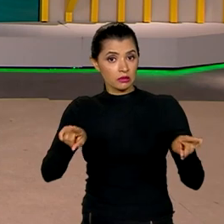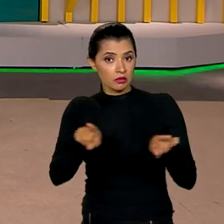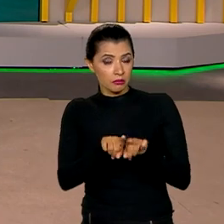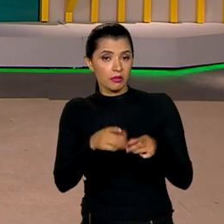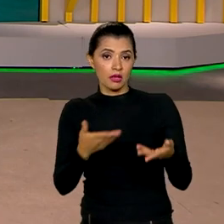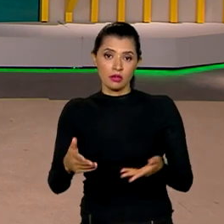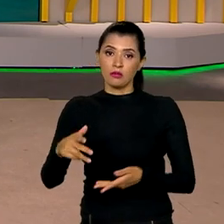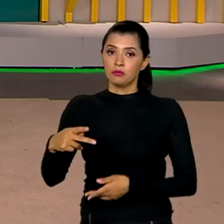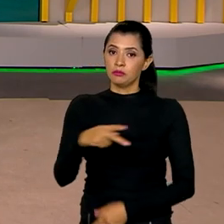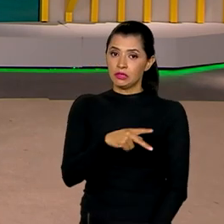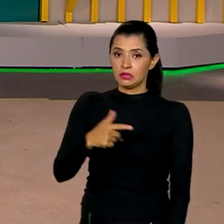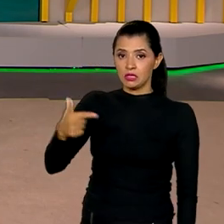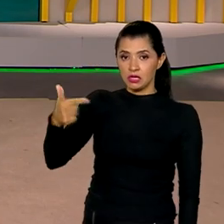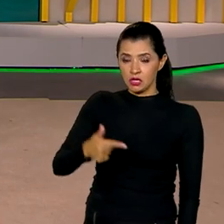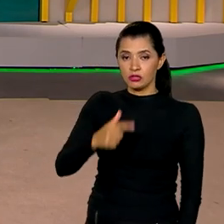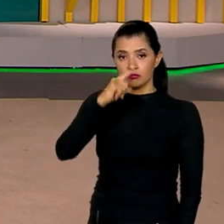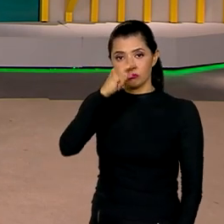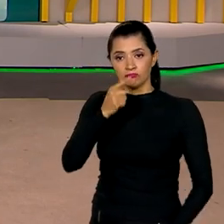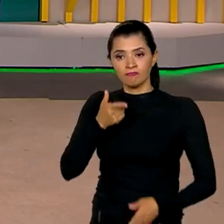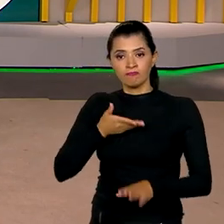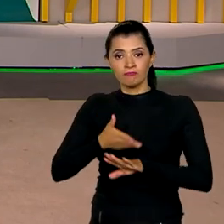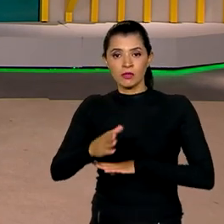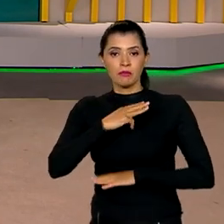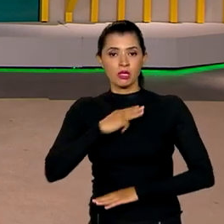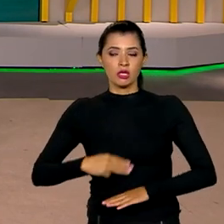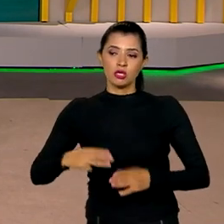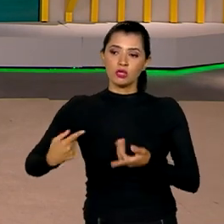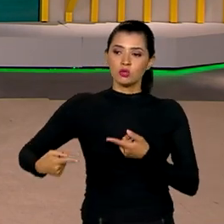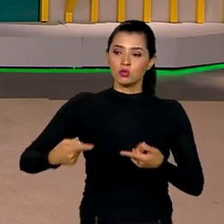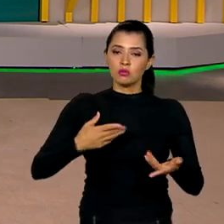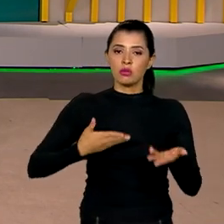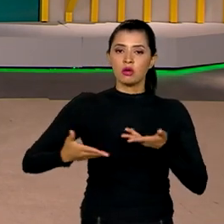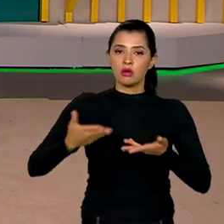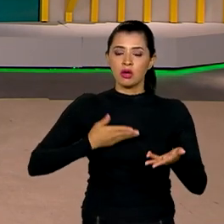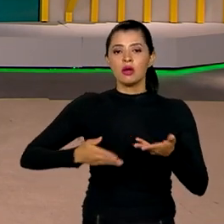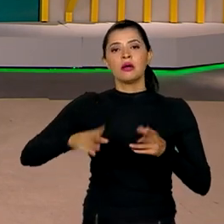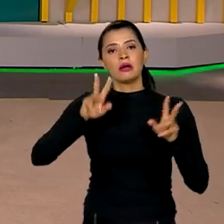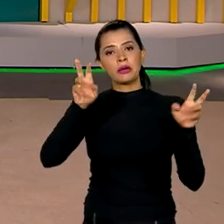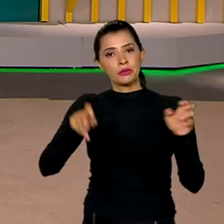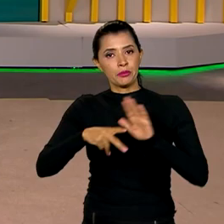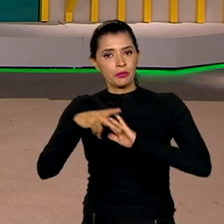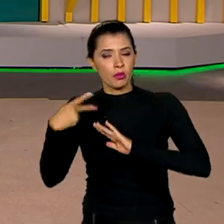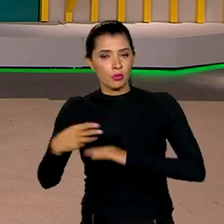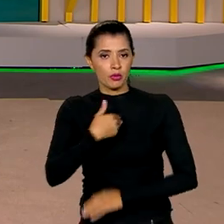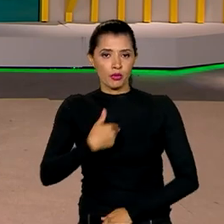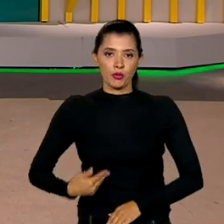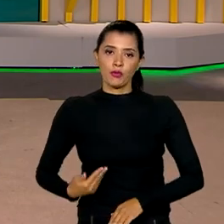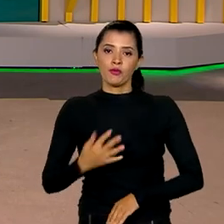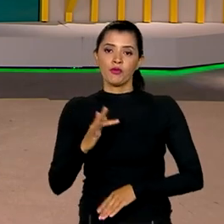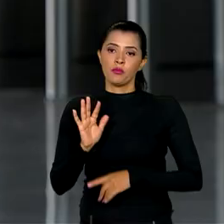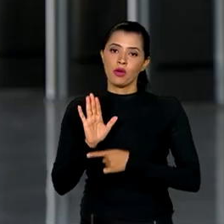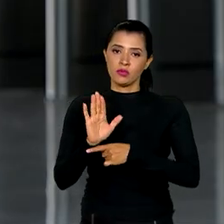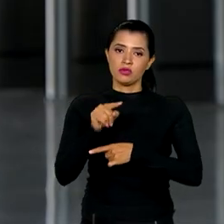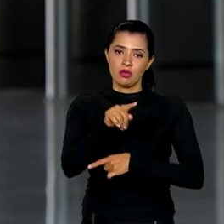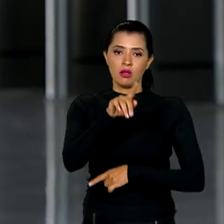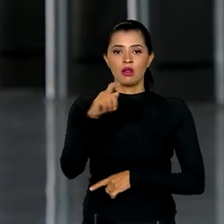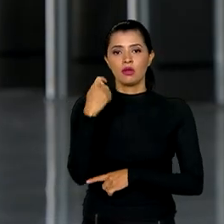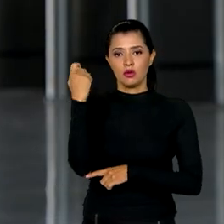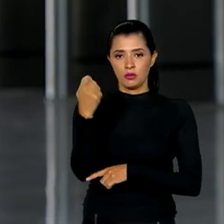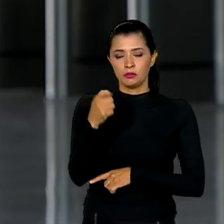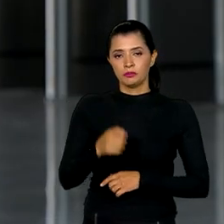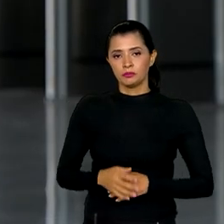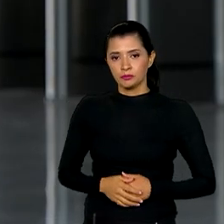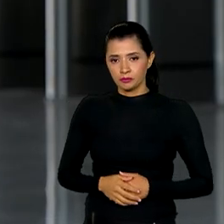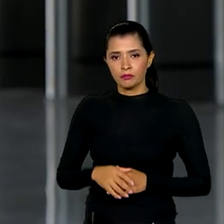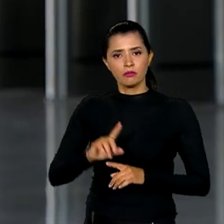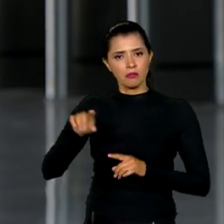em exercício, Geraldo Alckmin, reuniu ministros para tratar das ações do governo federal em auxílio ao Estado. Após